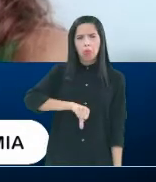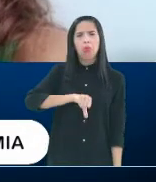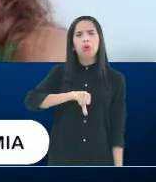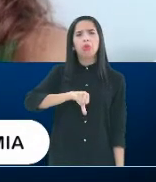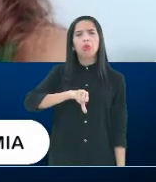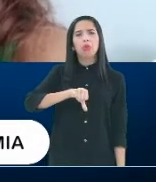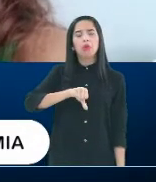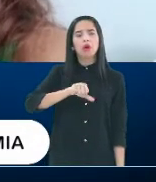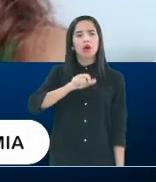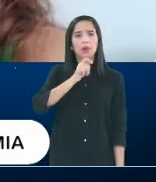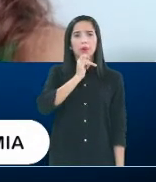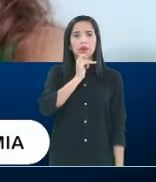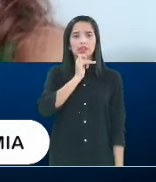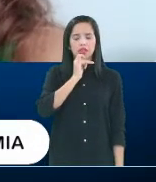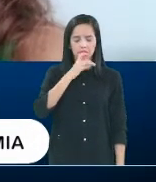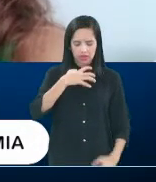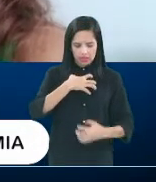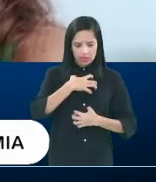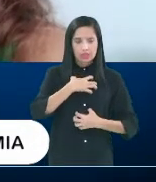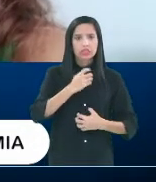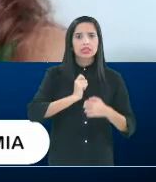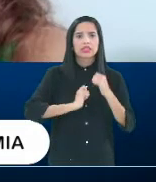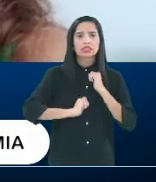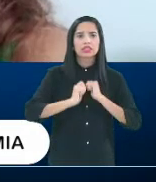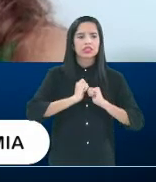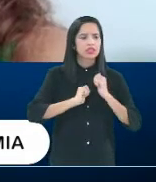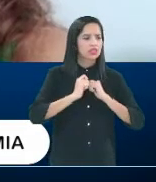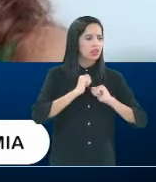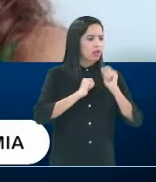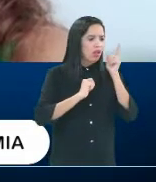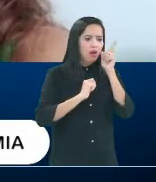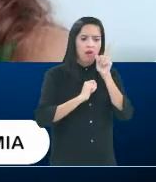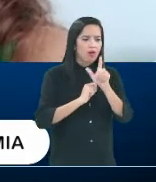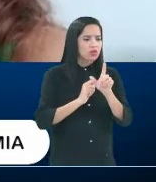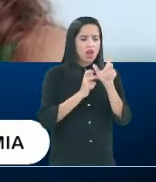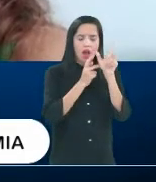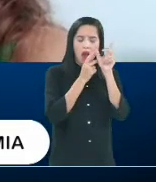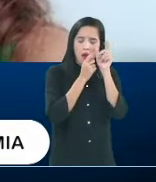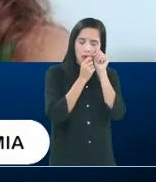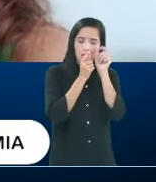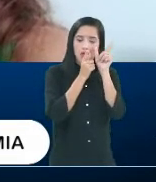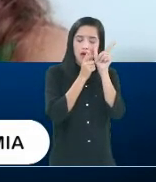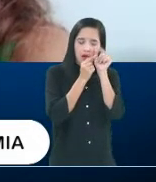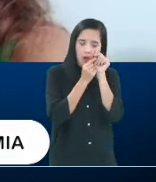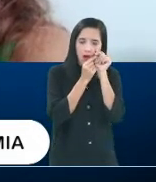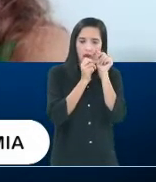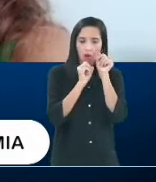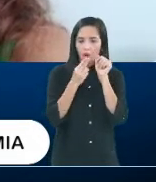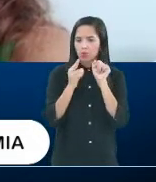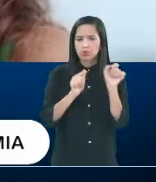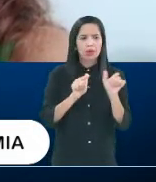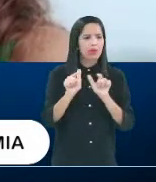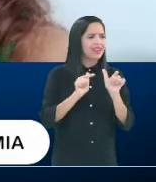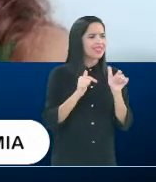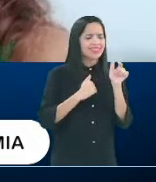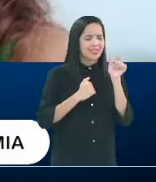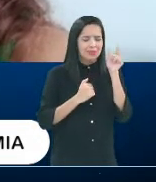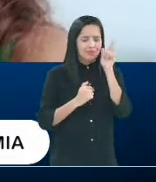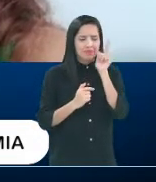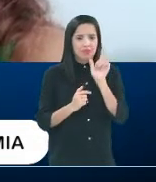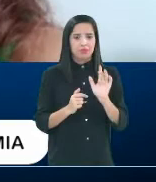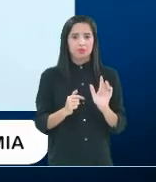você está ansioso, você não está conseguindo dormir, você, não está conseguindo trabalhar, você,